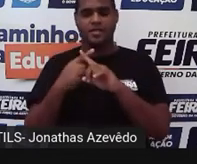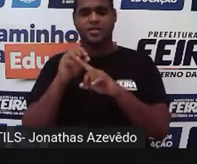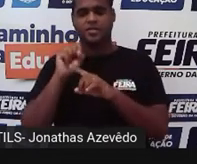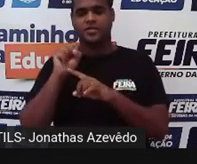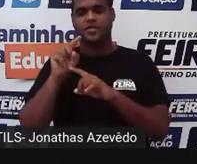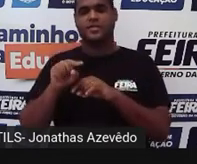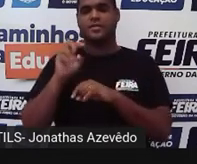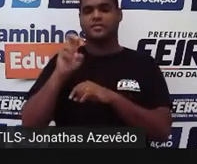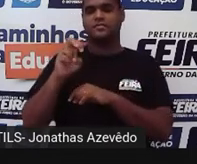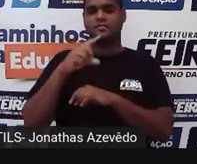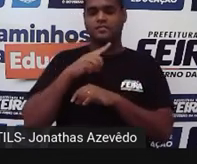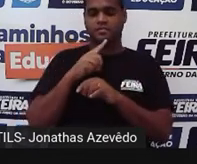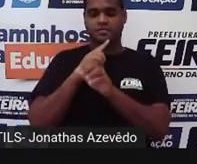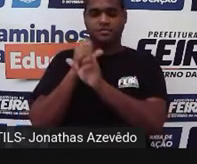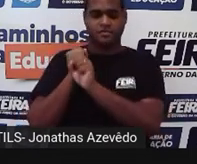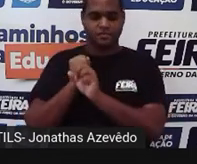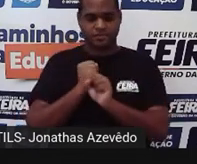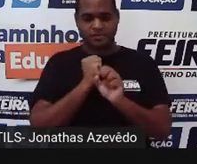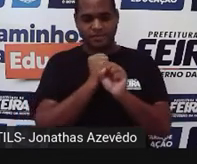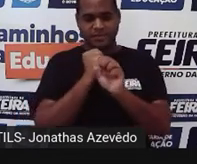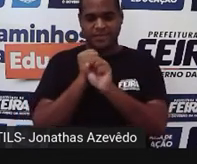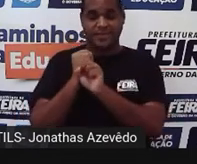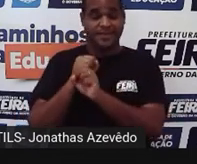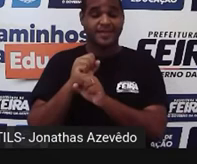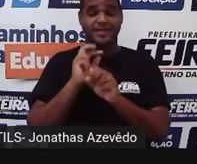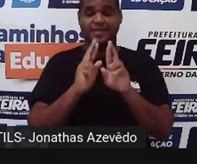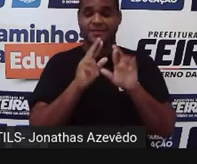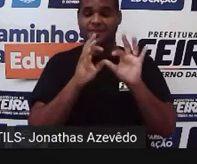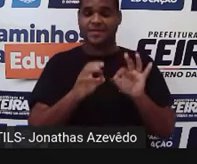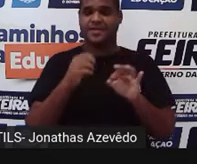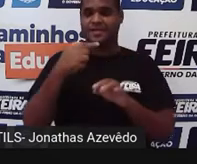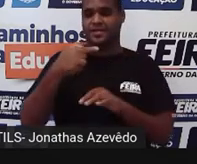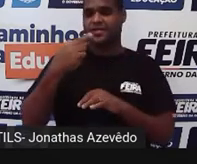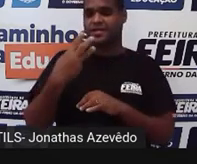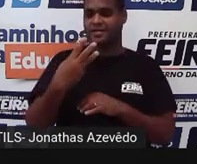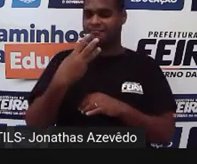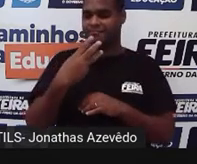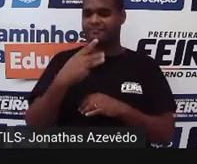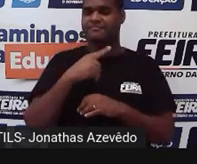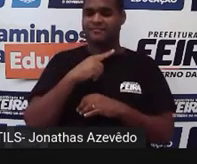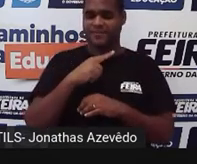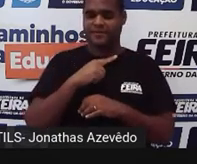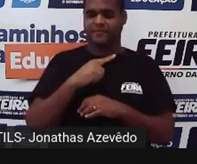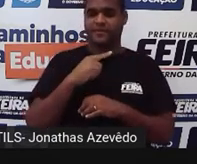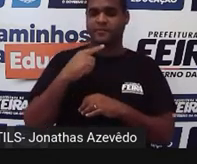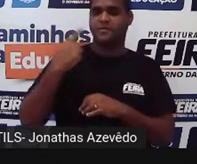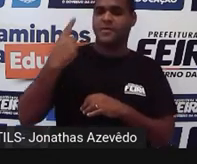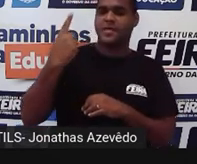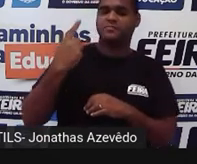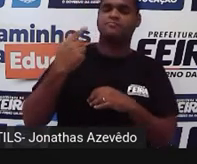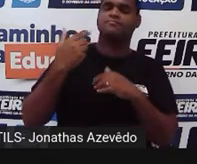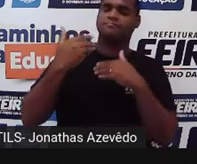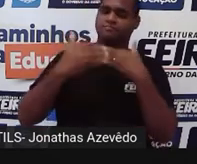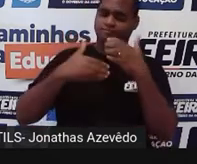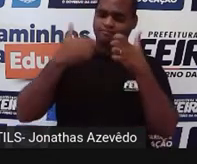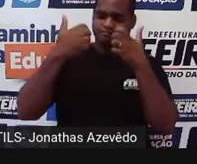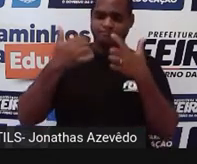,5. Soma todos esses resultados, 73. Então esse é o primeiro passo